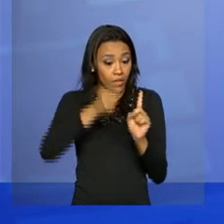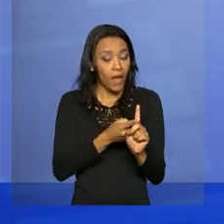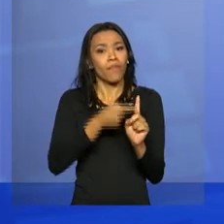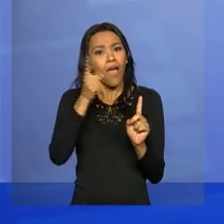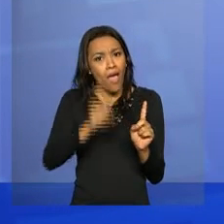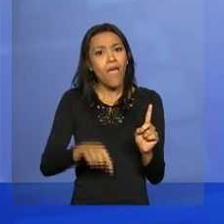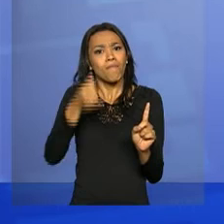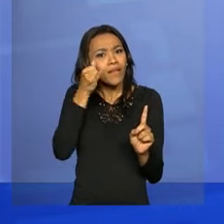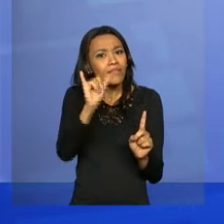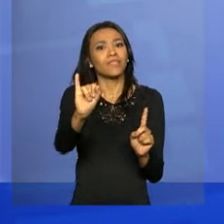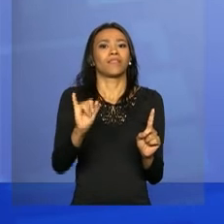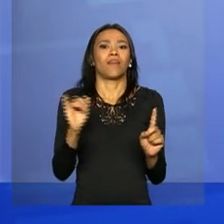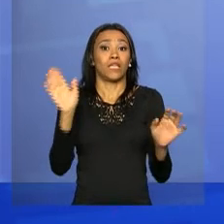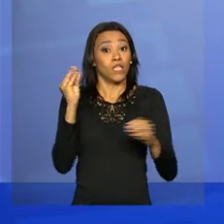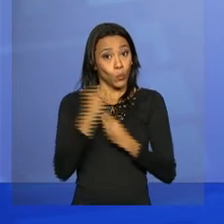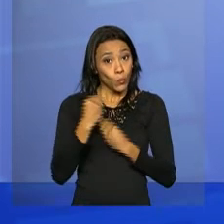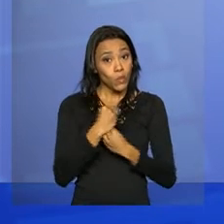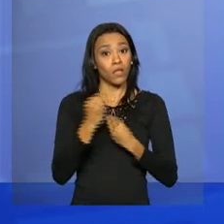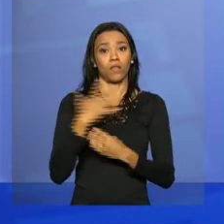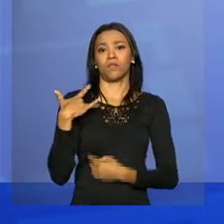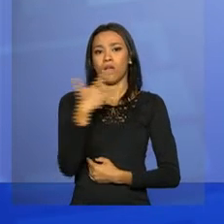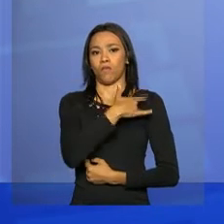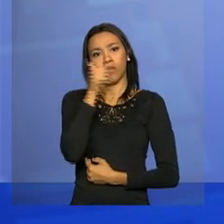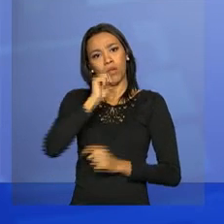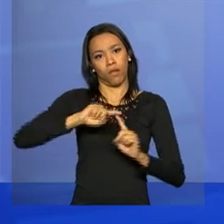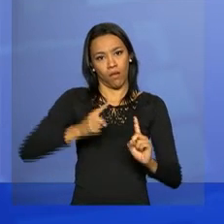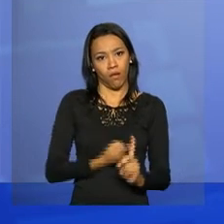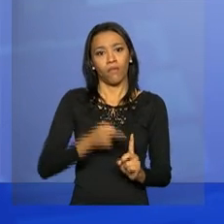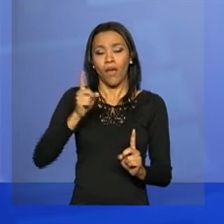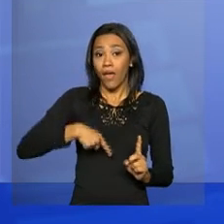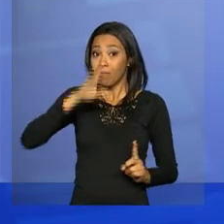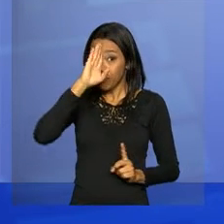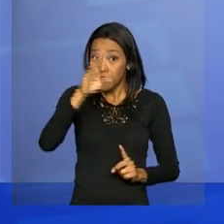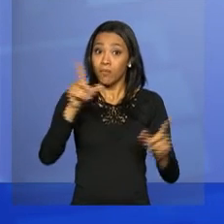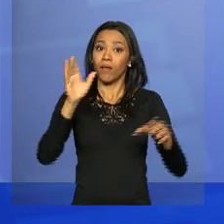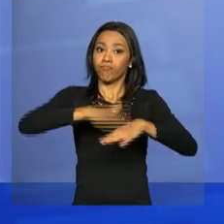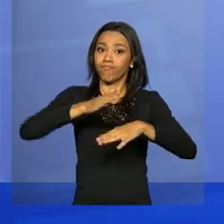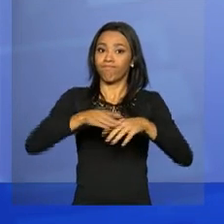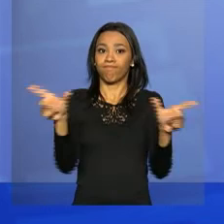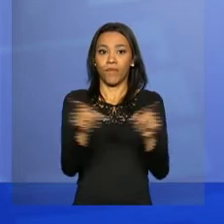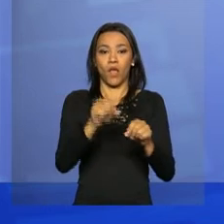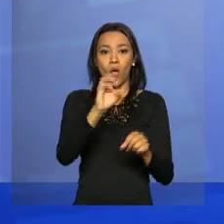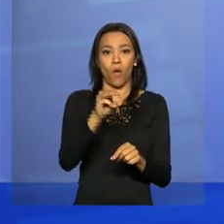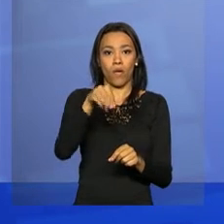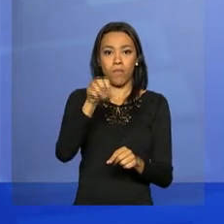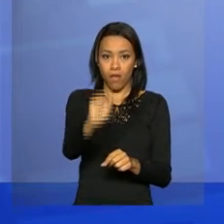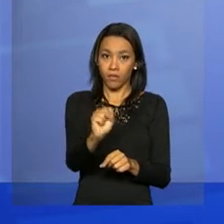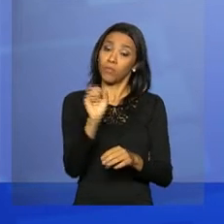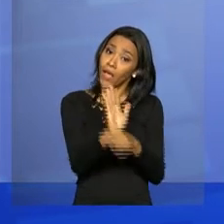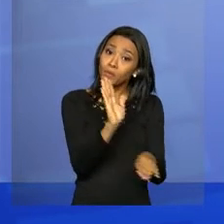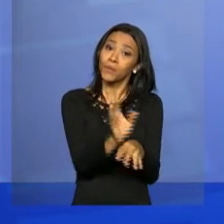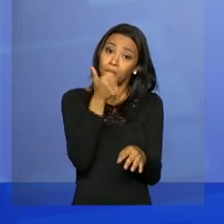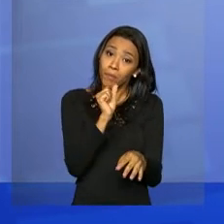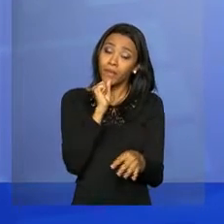preventivo de promoção e proteção da saúde. Considerado prioritário pela Organização Mundial da Saúde por beneficiar a